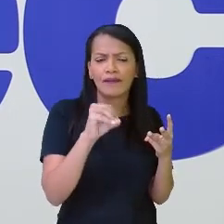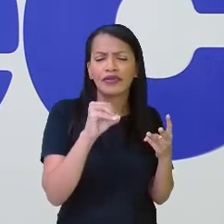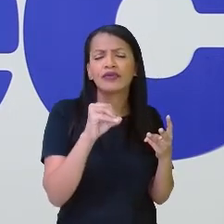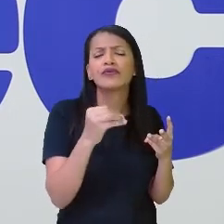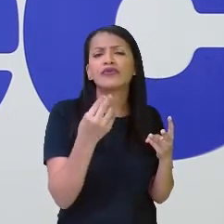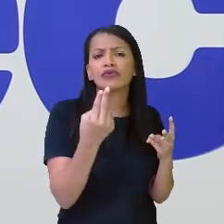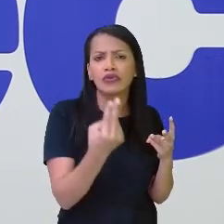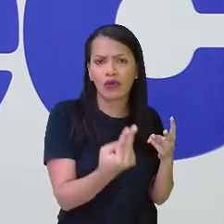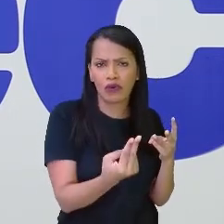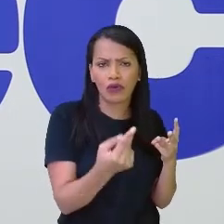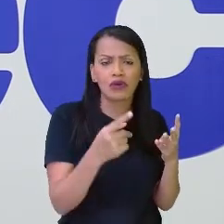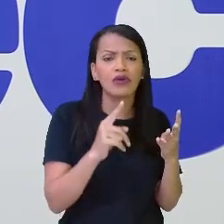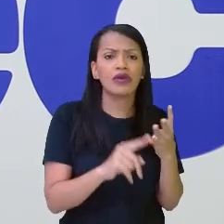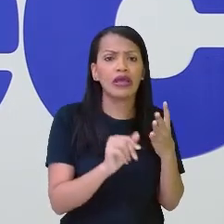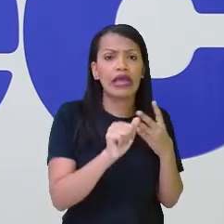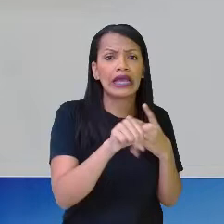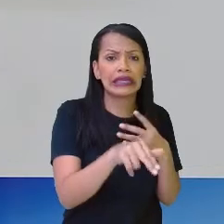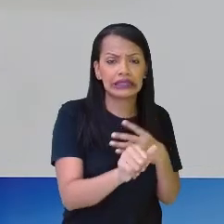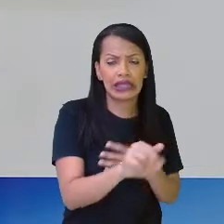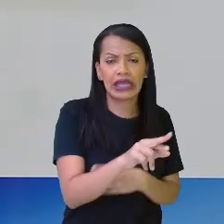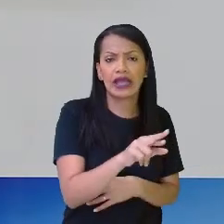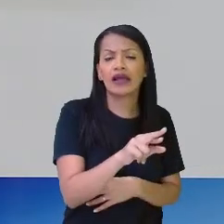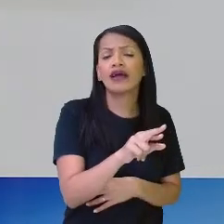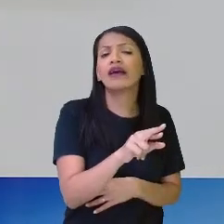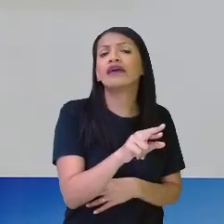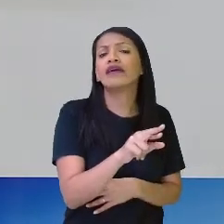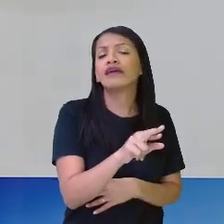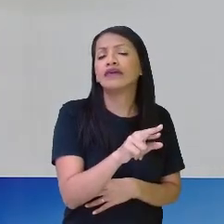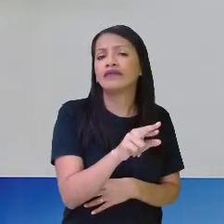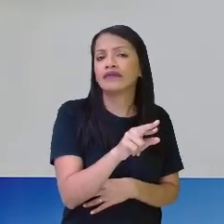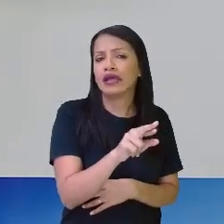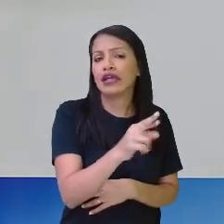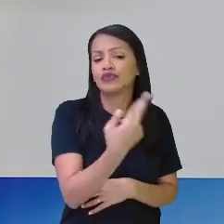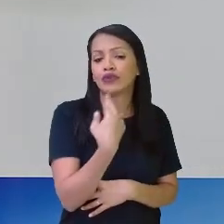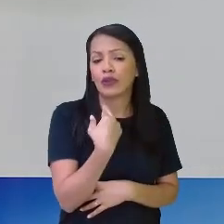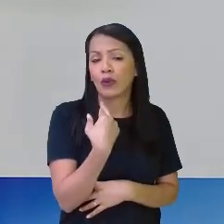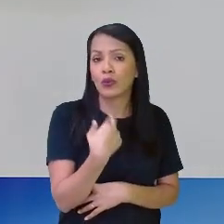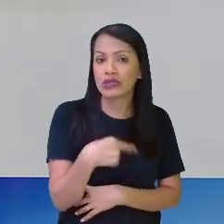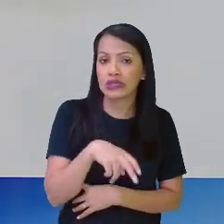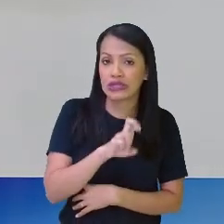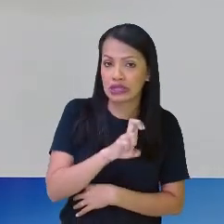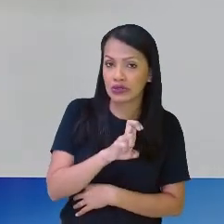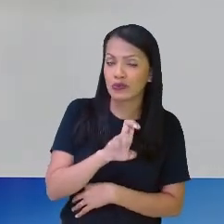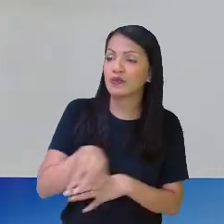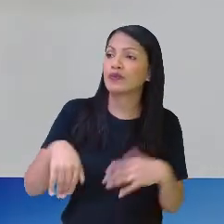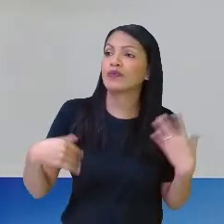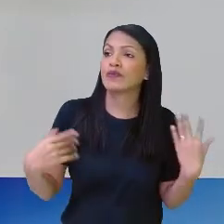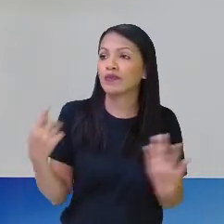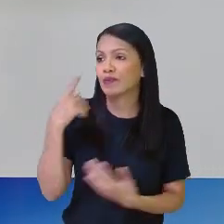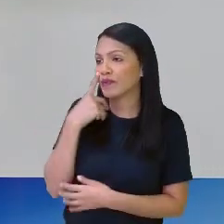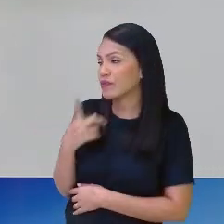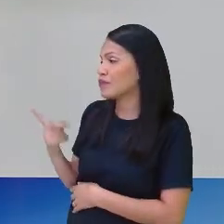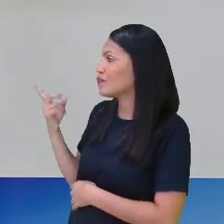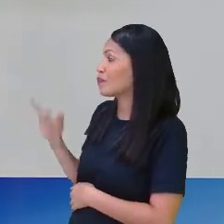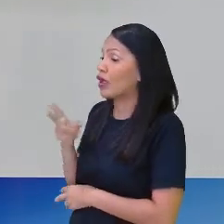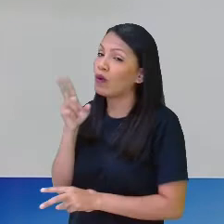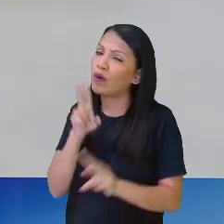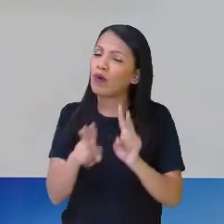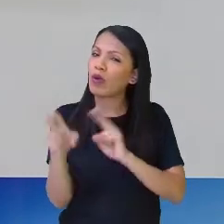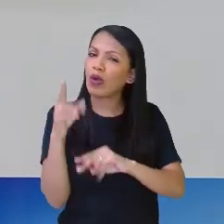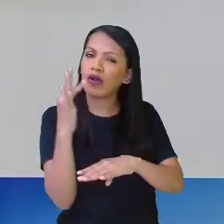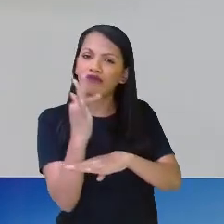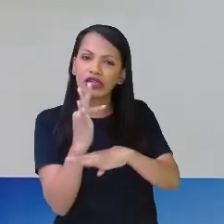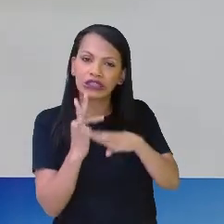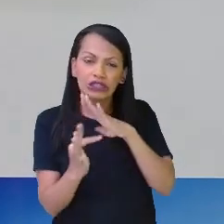cinco. Ah, sim, que são a quantidade de rosas, né? Então, a gente olhou a fração, descobriu que na fração